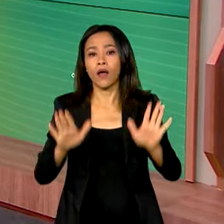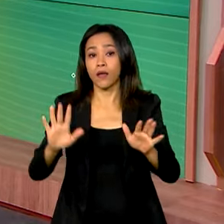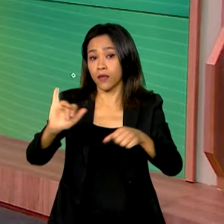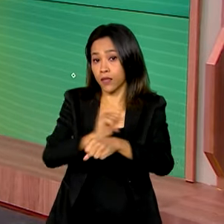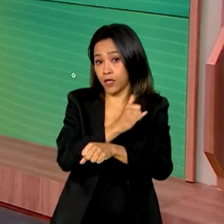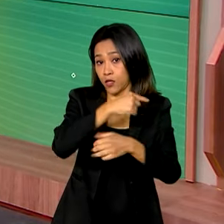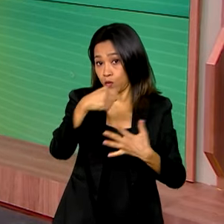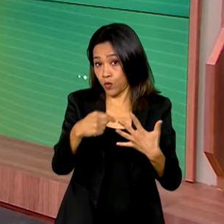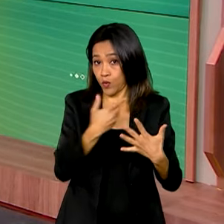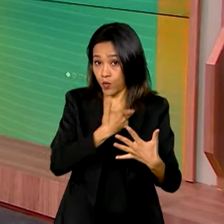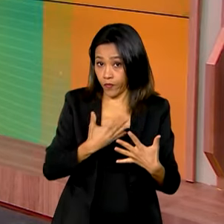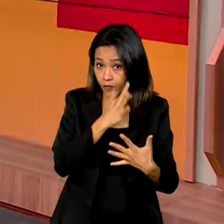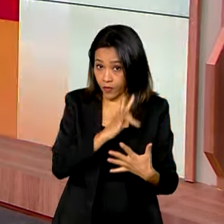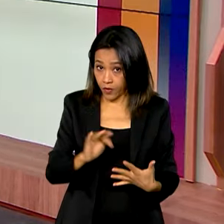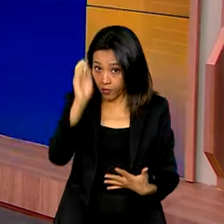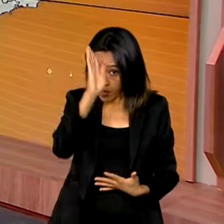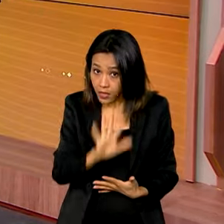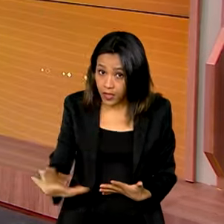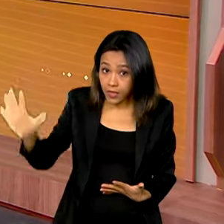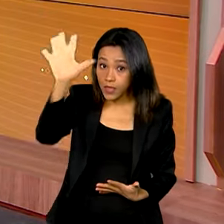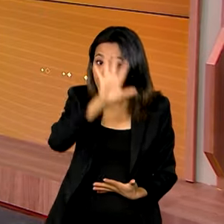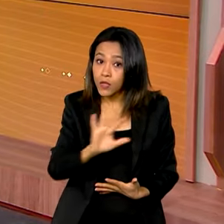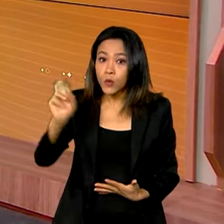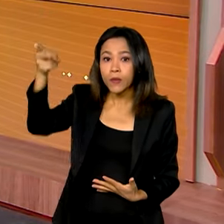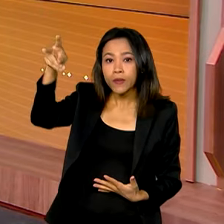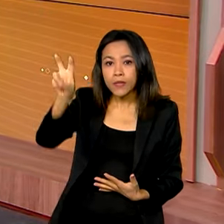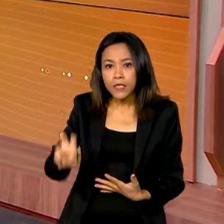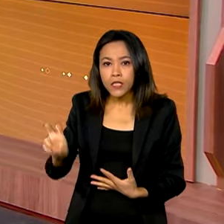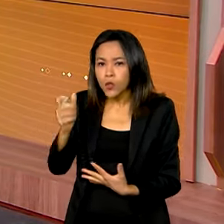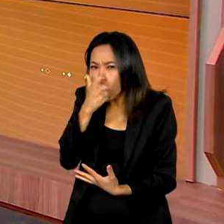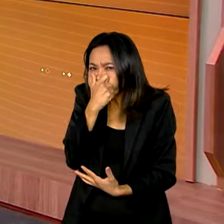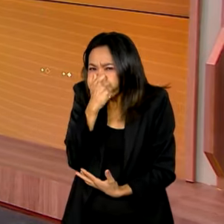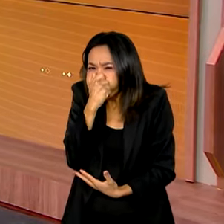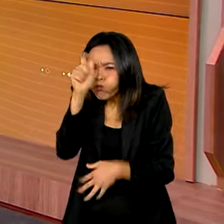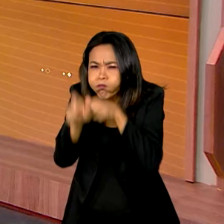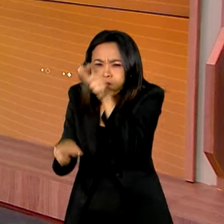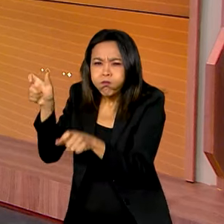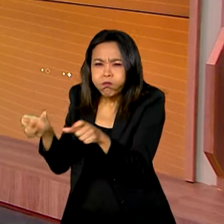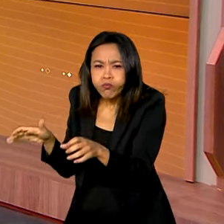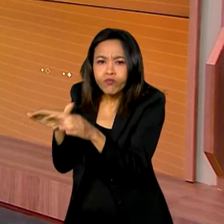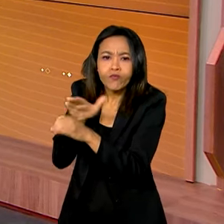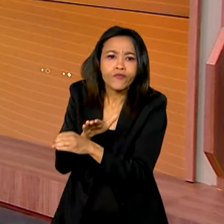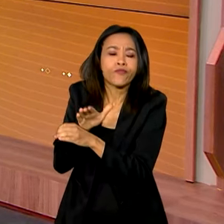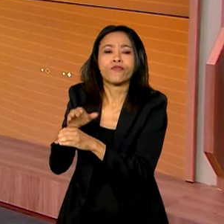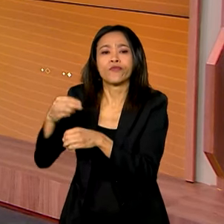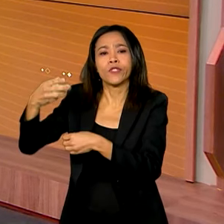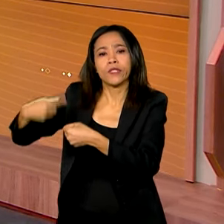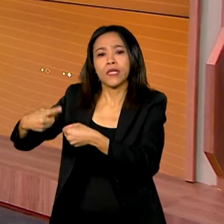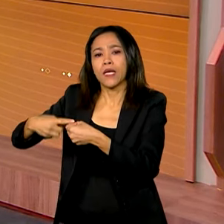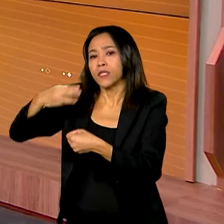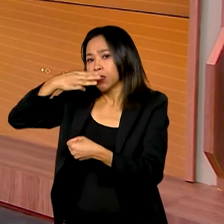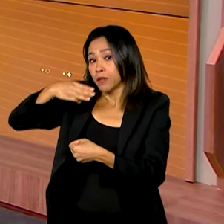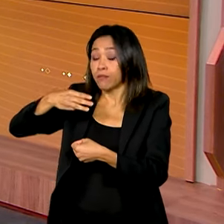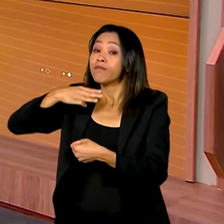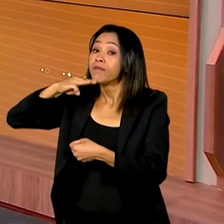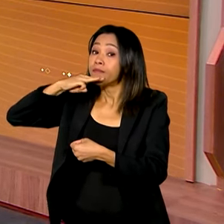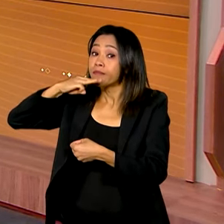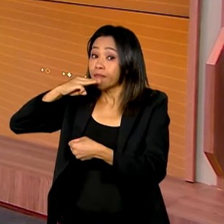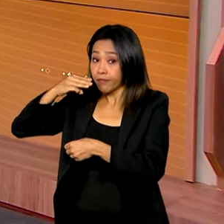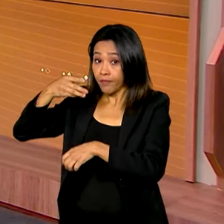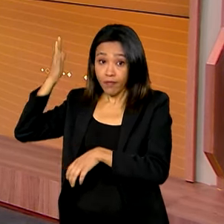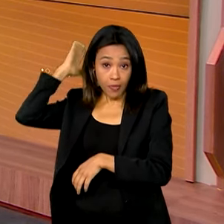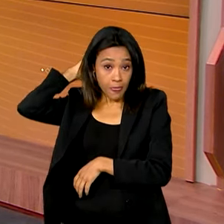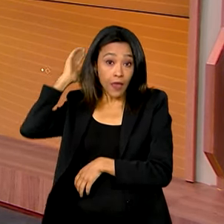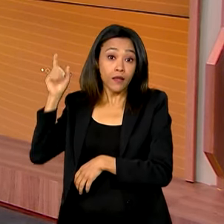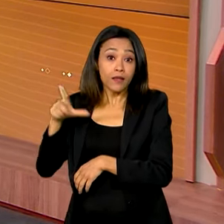federais em todo o país. Quinto município mais populoso do Pará, Marabá tem mais de 266